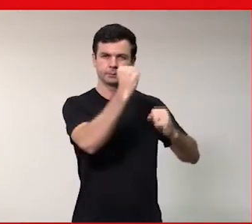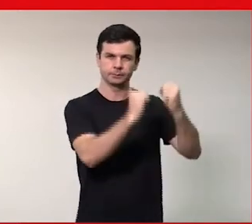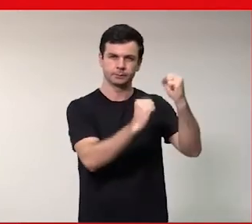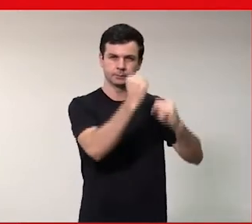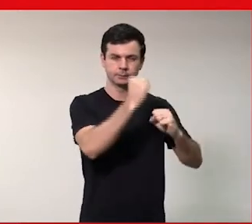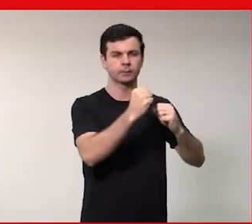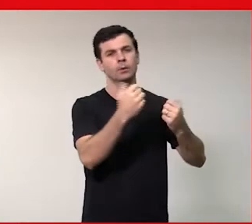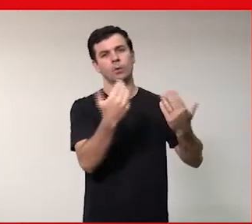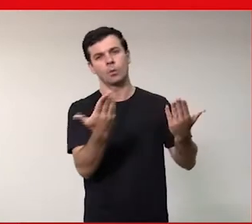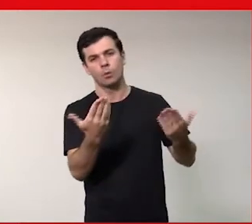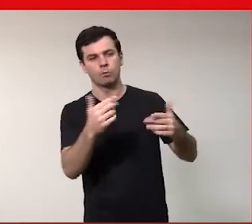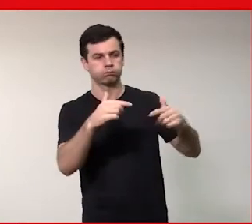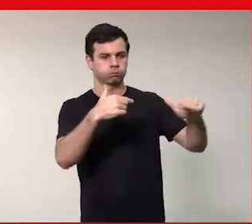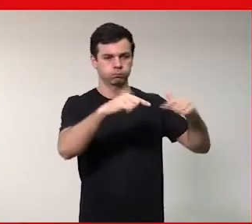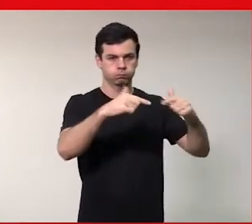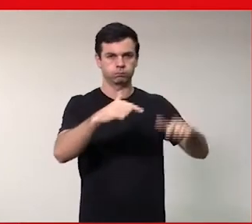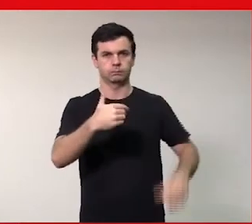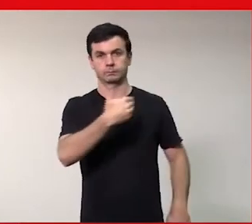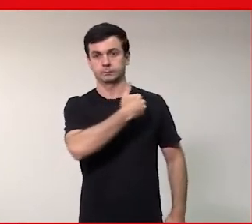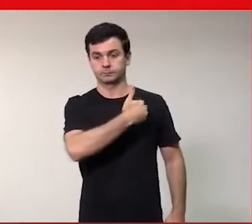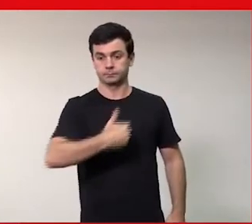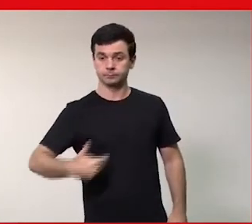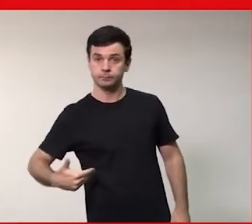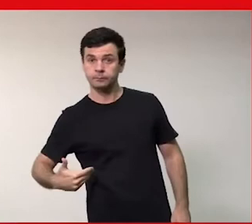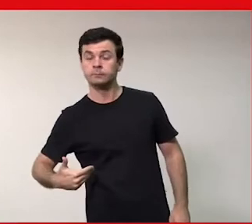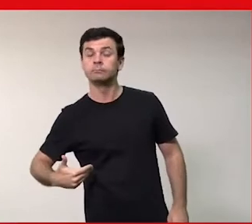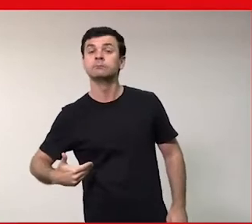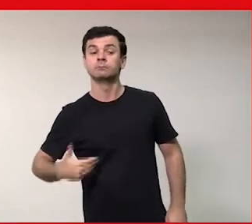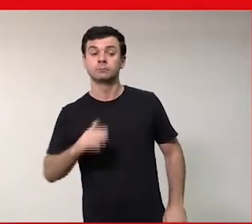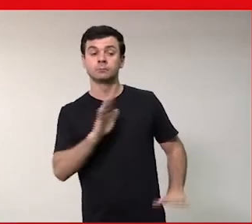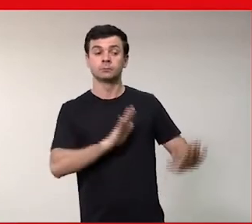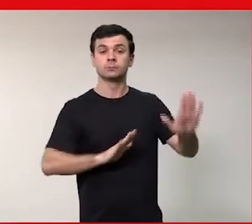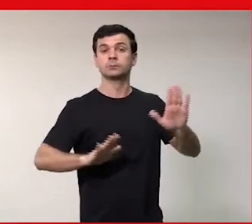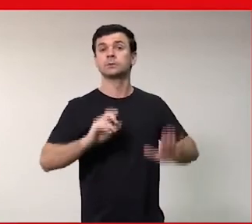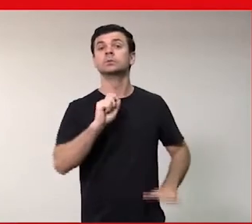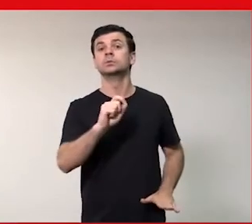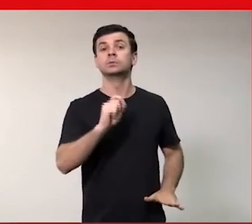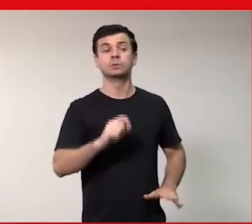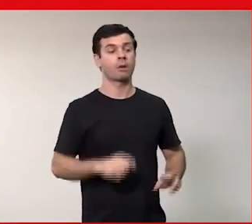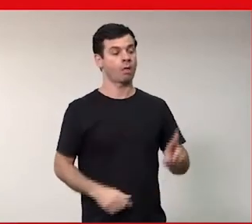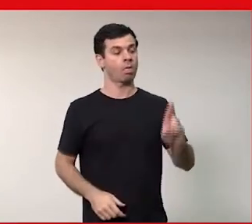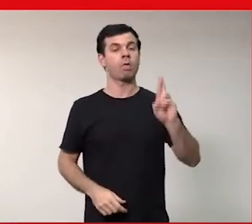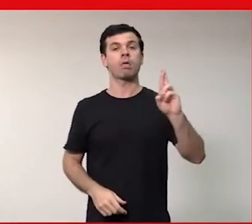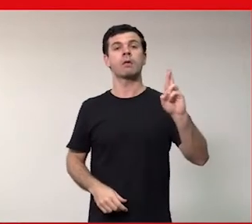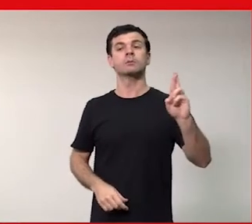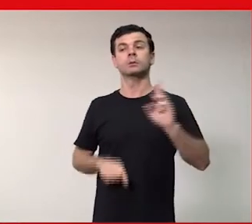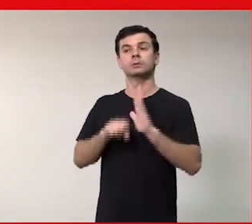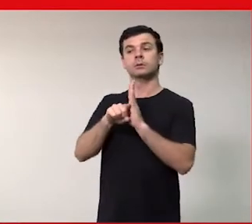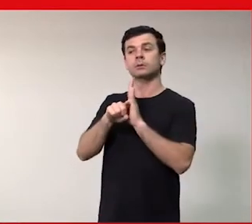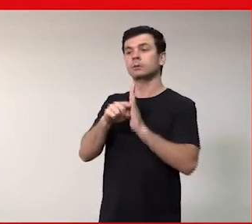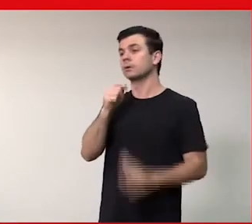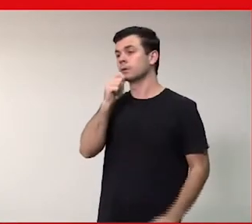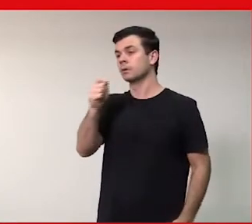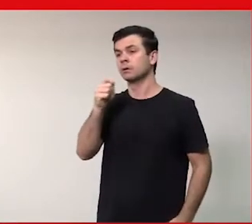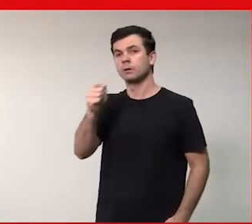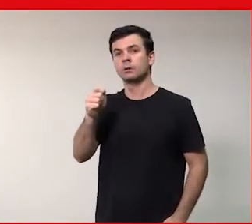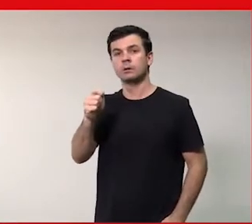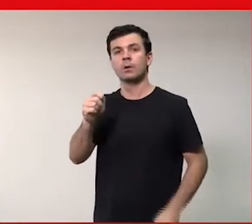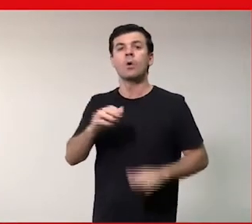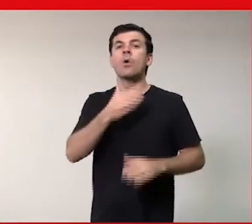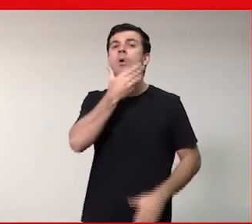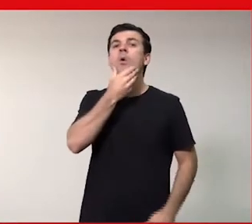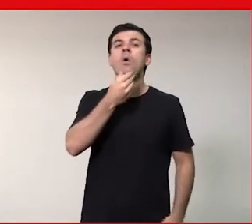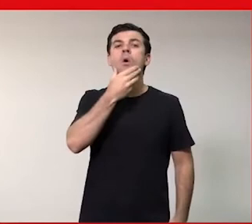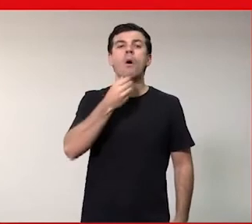nos órgãos públicos também é a questão do recrutamento se eu coloco no meu recrutamento só homens brancos tem uma questão de